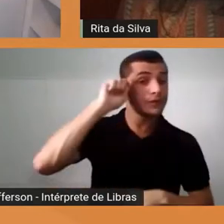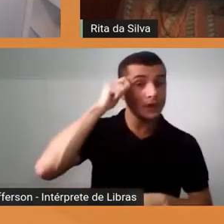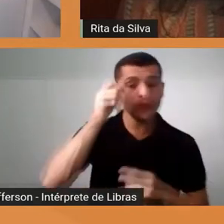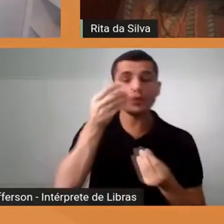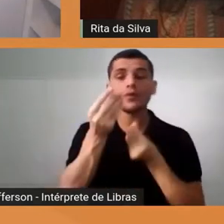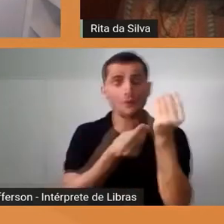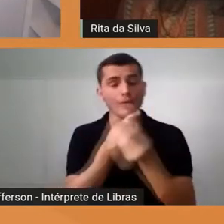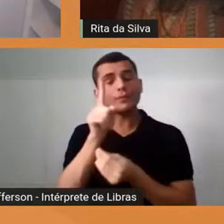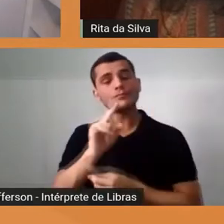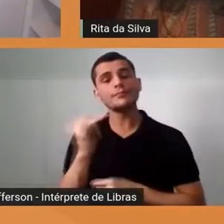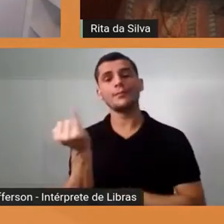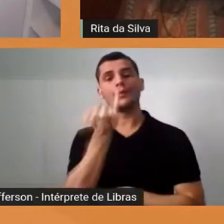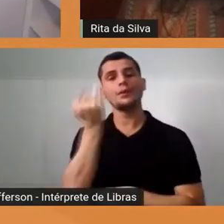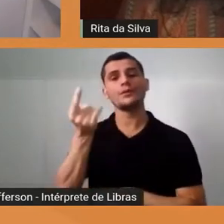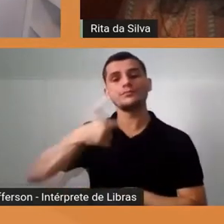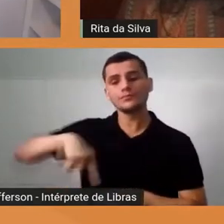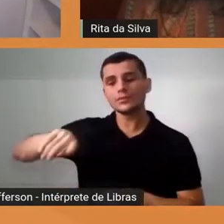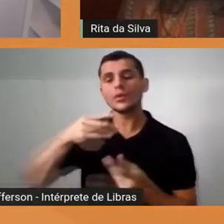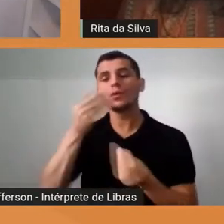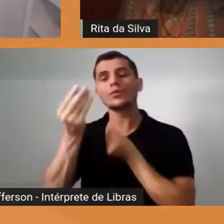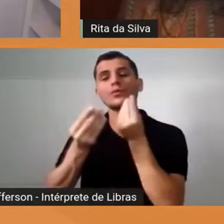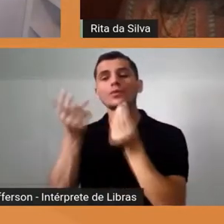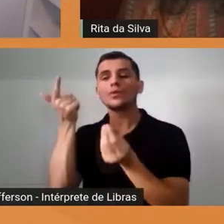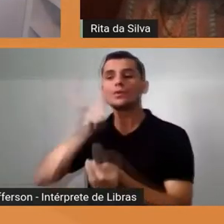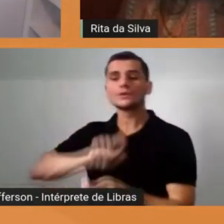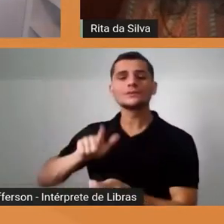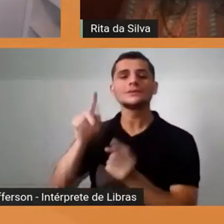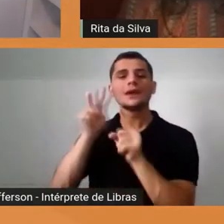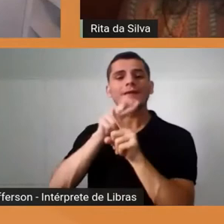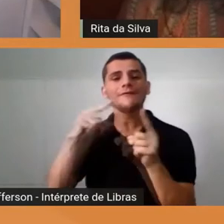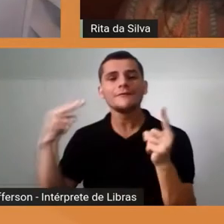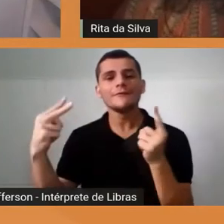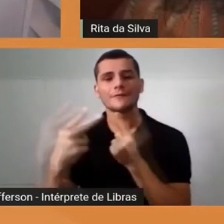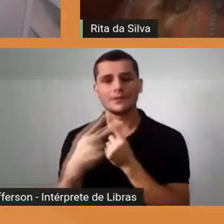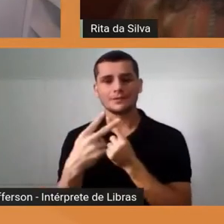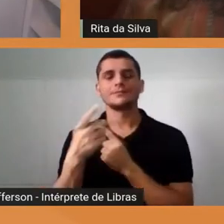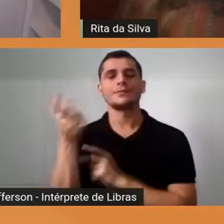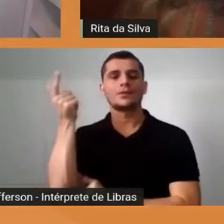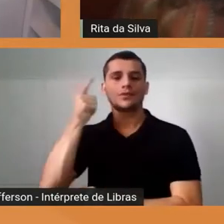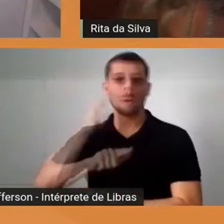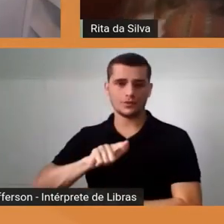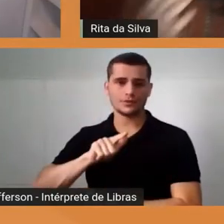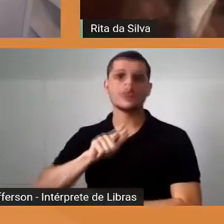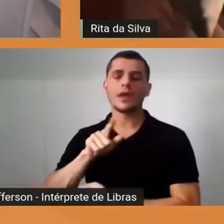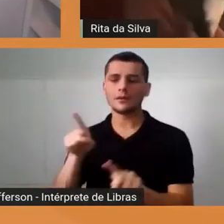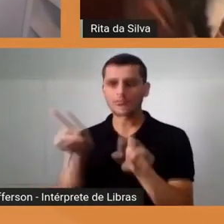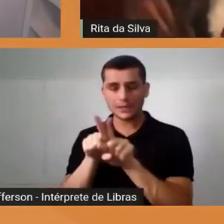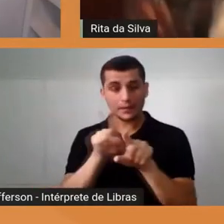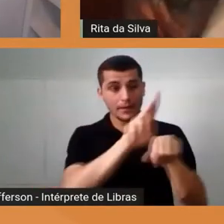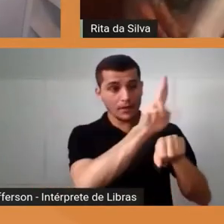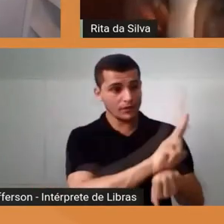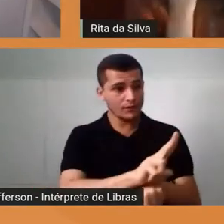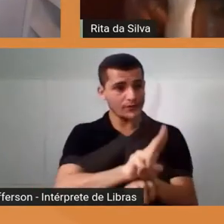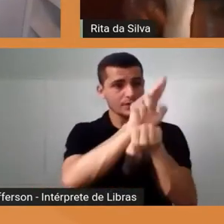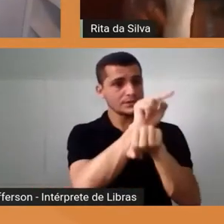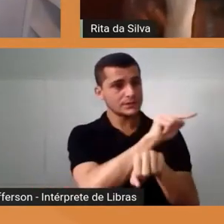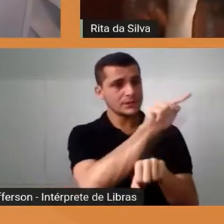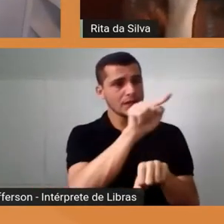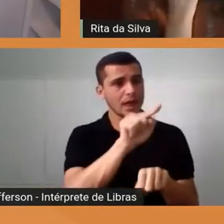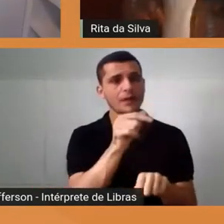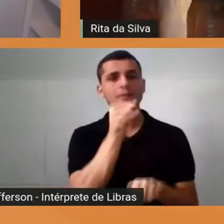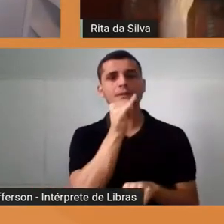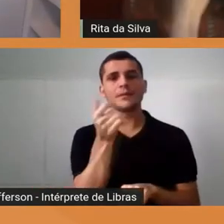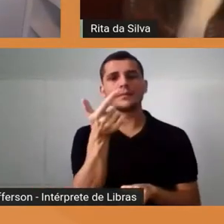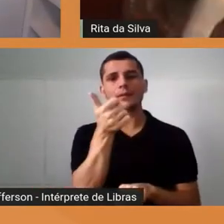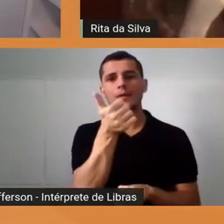visibilidade também. Agora, que nós não temos, e isso é uma realidade, dentro das nossas universidades, por exemplo, a Lei 11.645